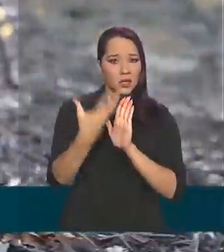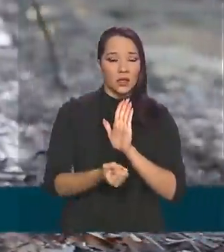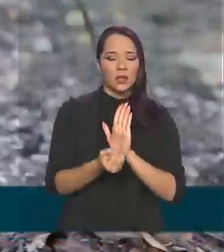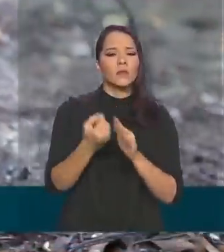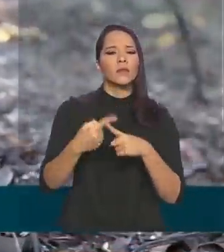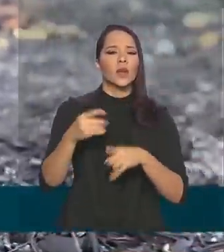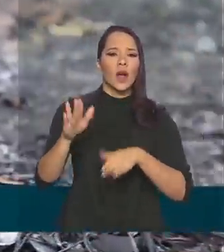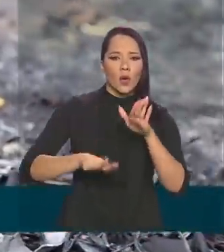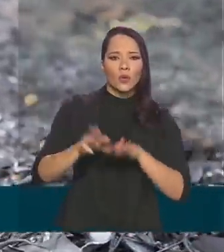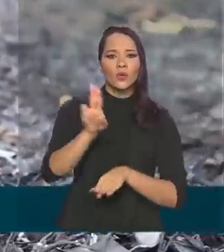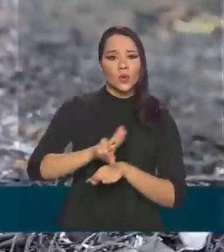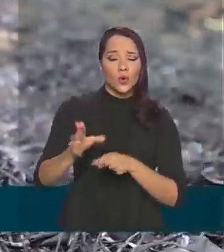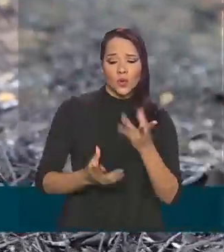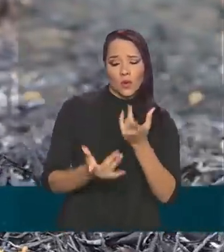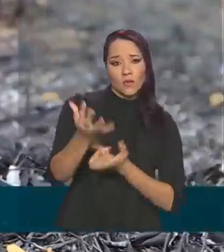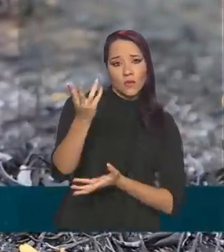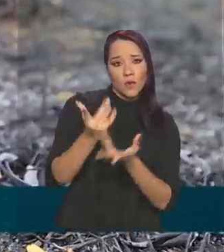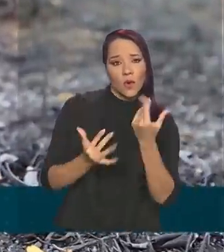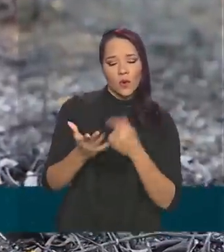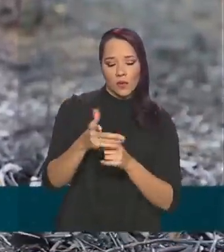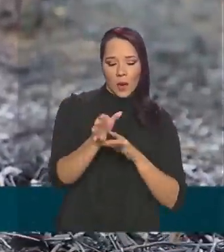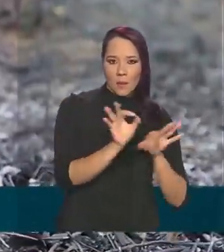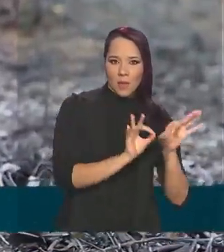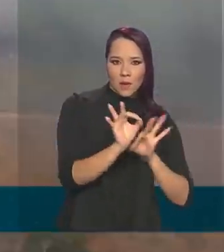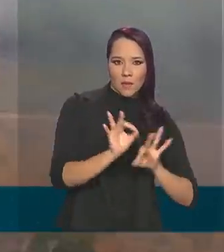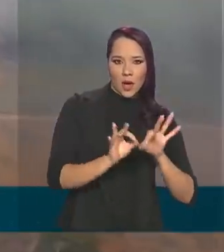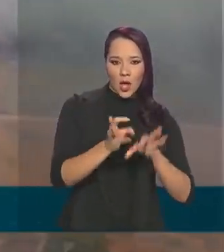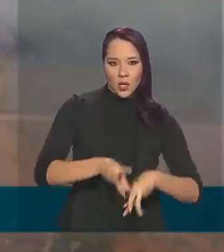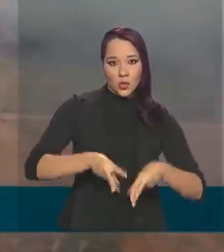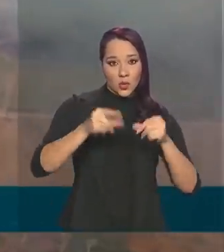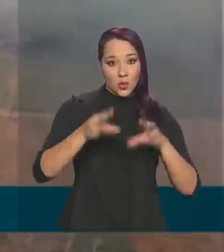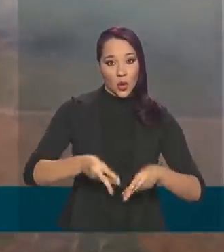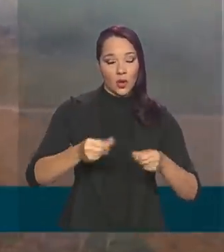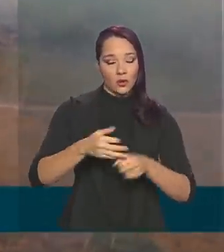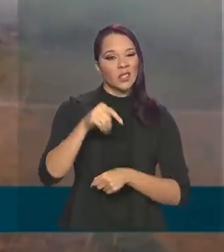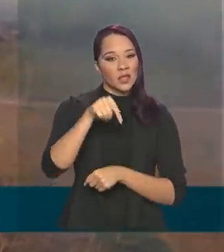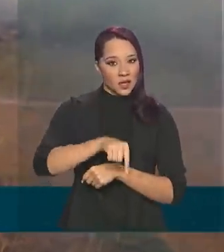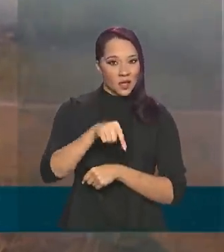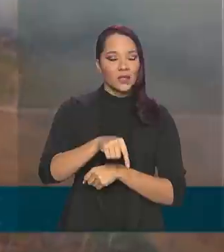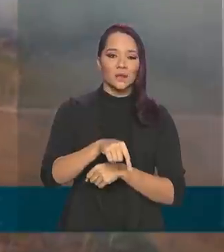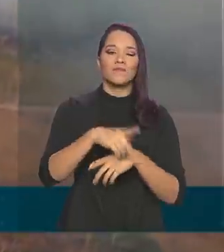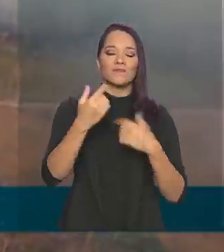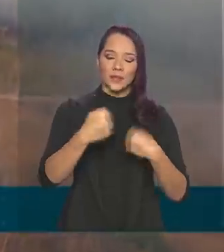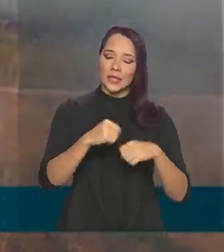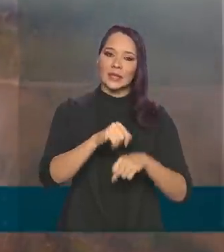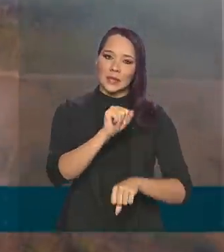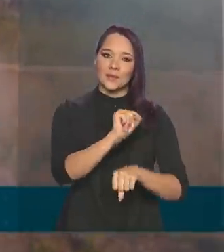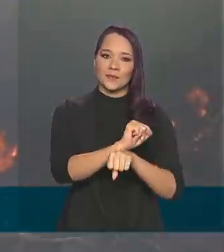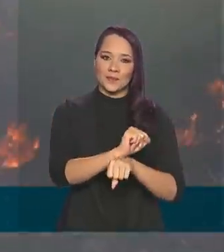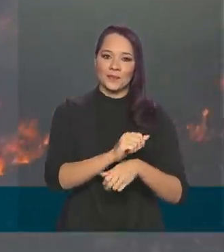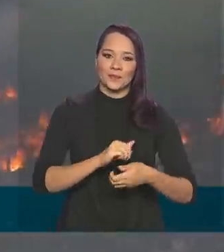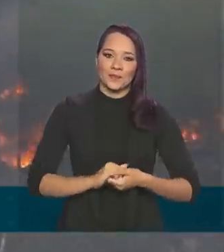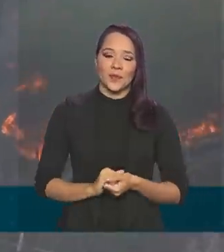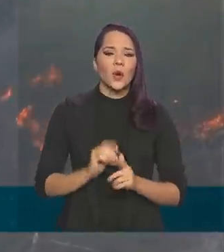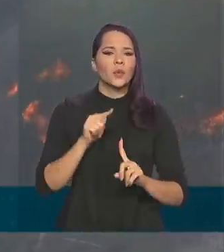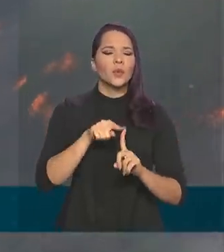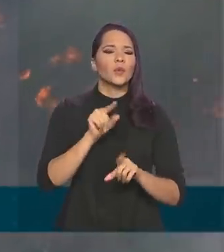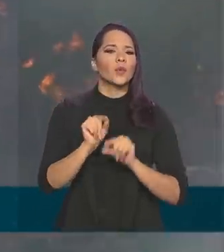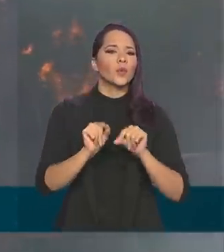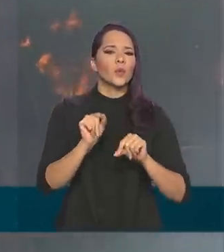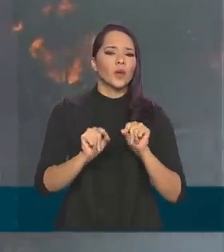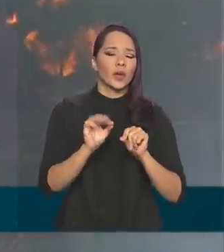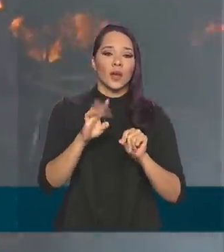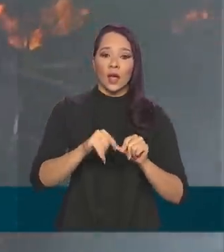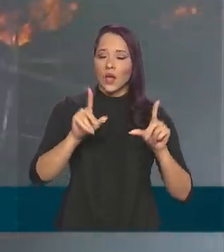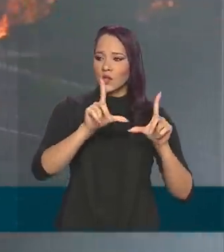usam o fogo como forma de preparar o solo. Até essa prática vai ter que ser suspensa. O objetivo é